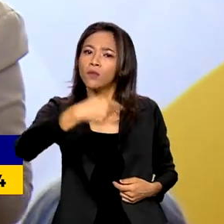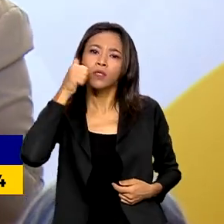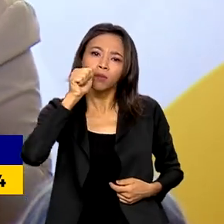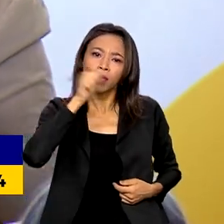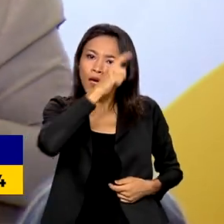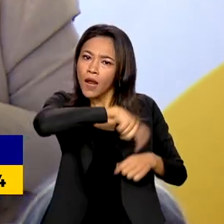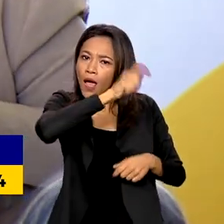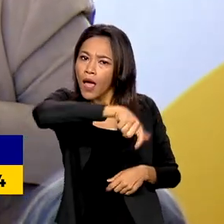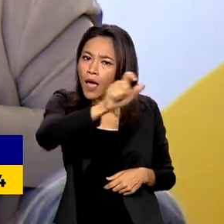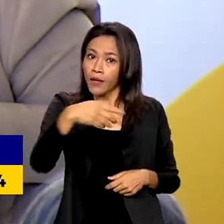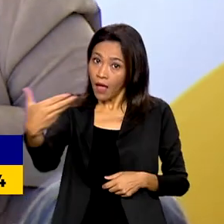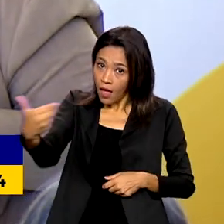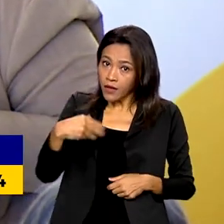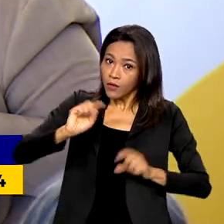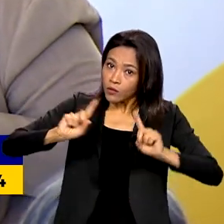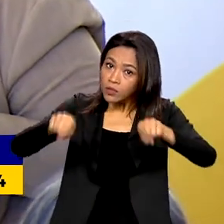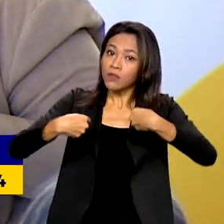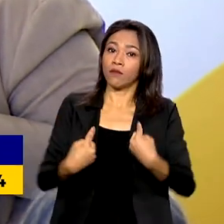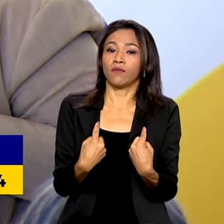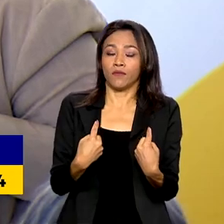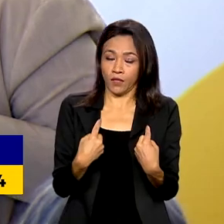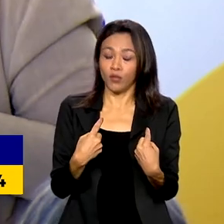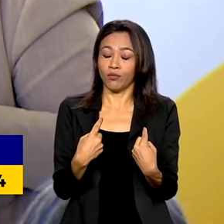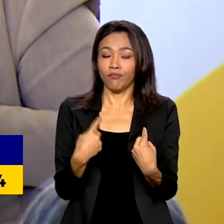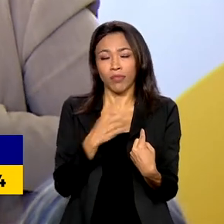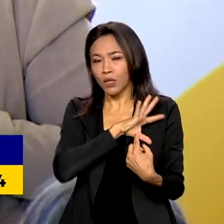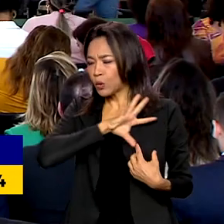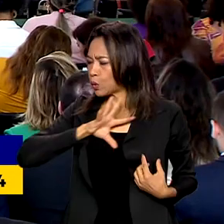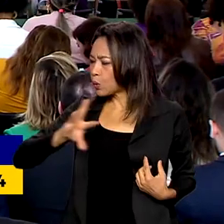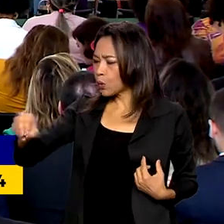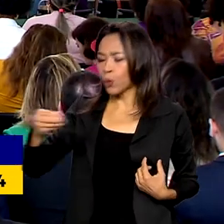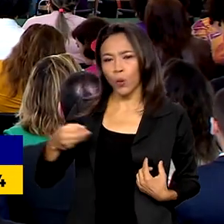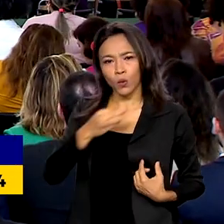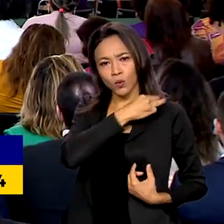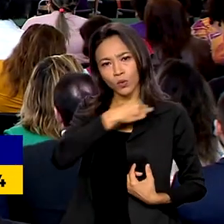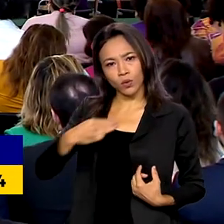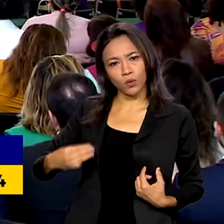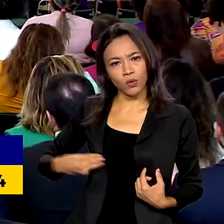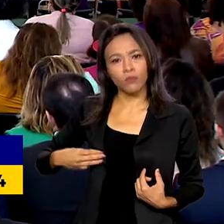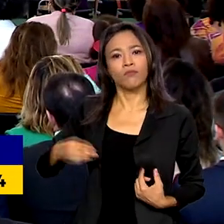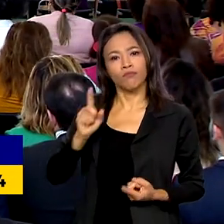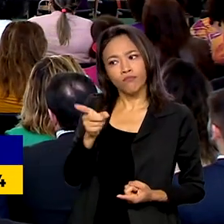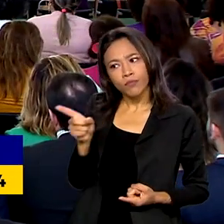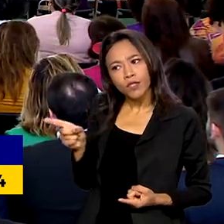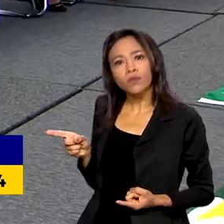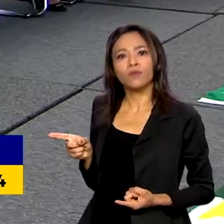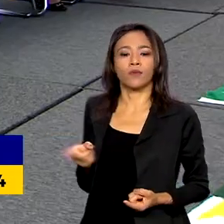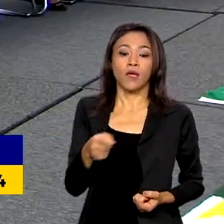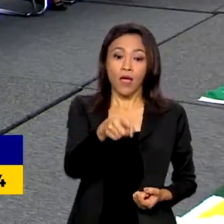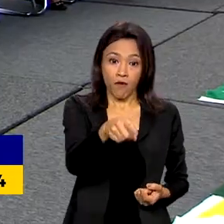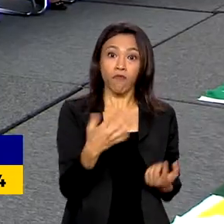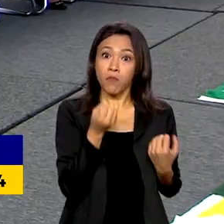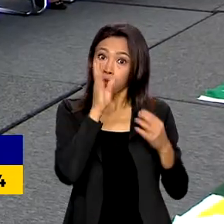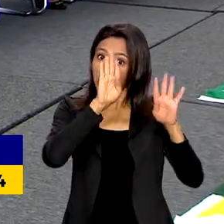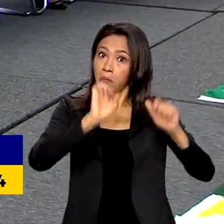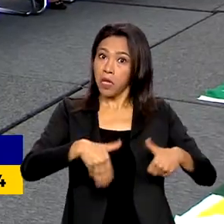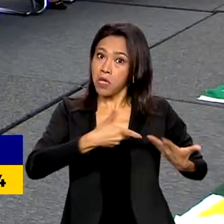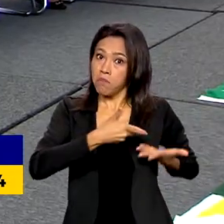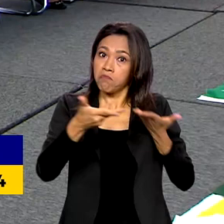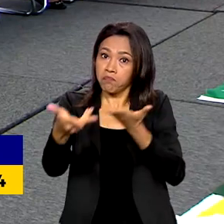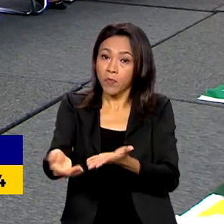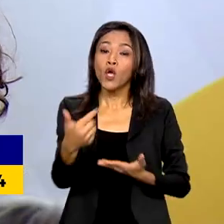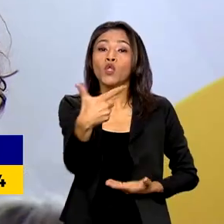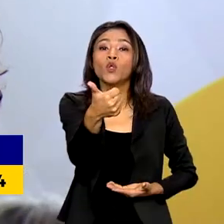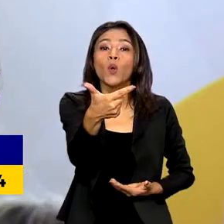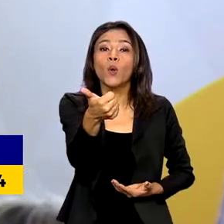Esse é o desafio que está colocado a todos os ministros. As camponesas foram bem recebidas, 12 ministros estavam